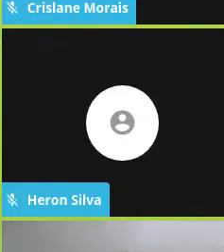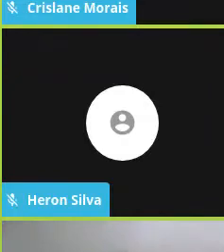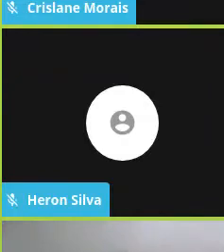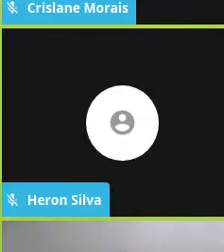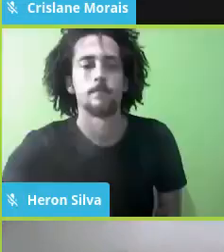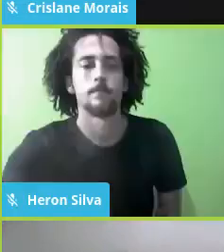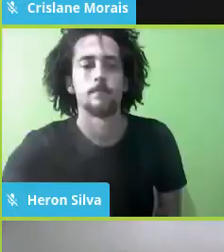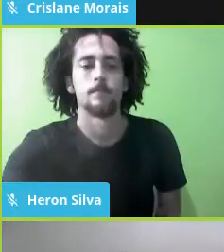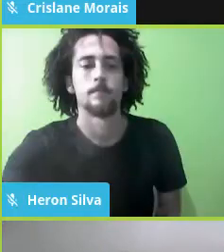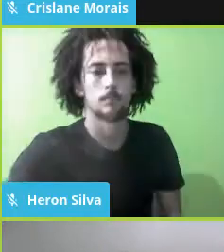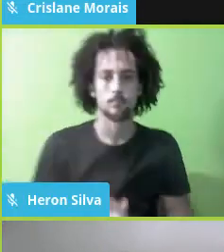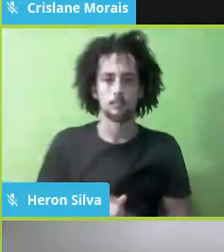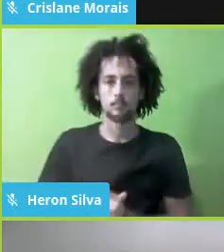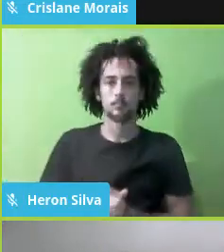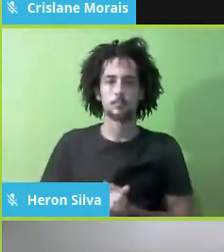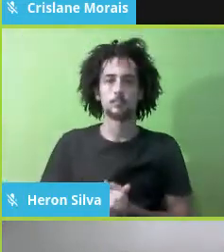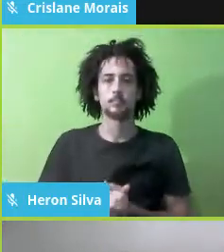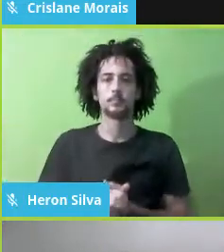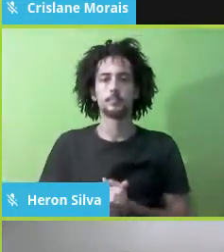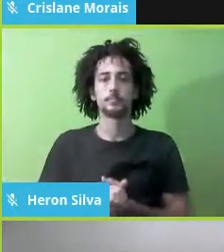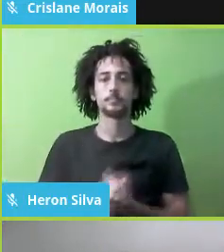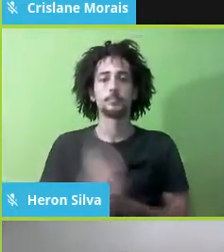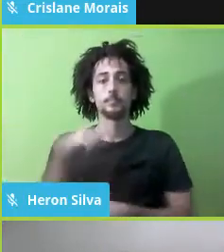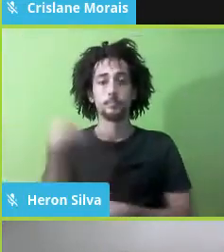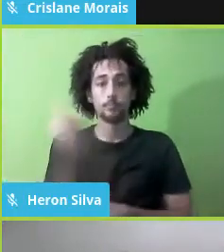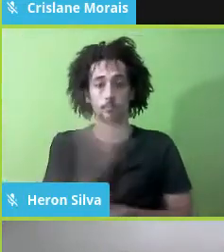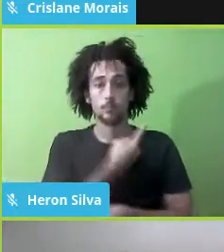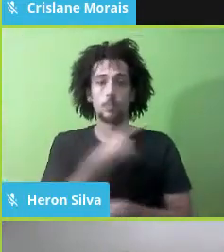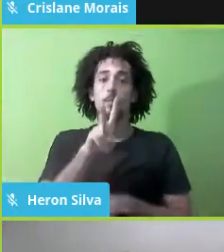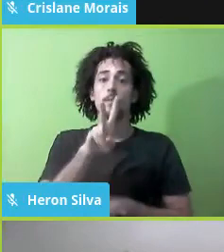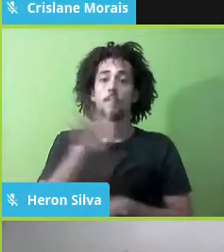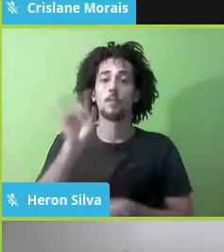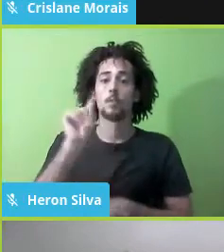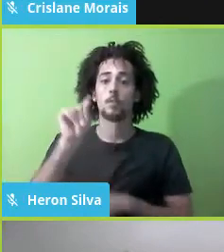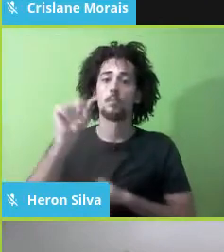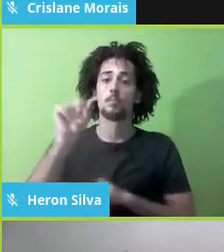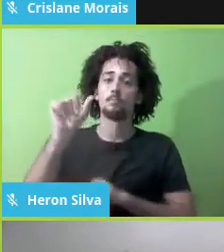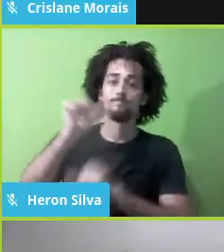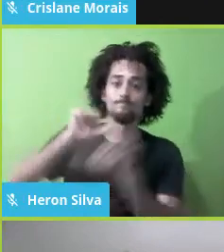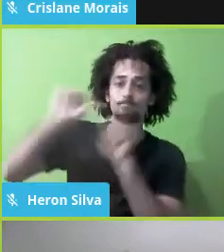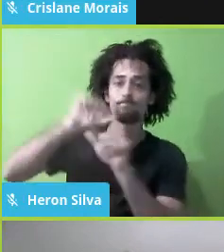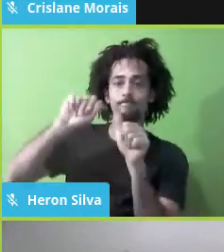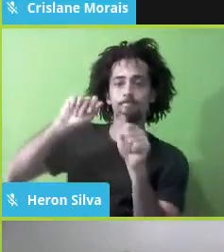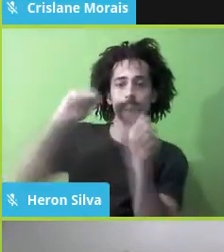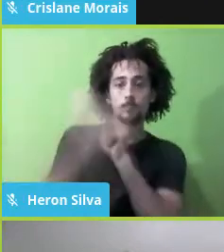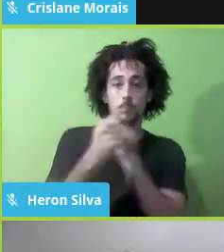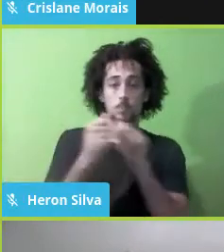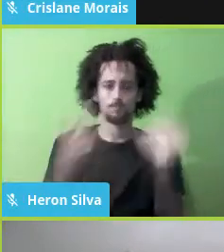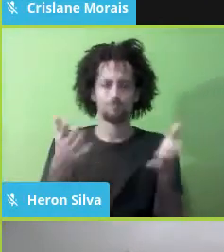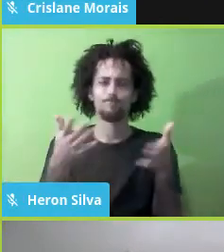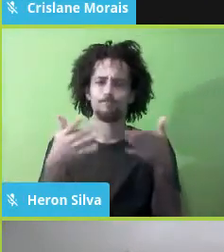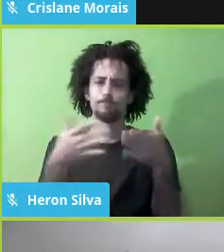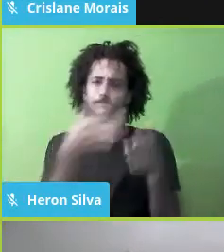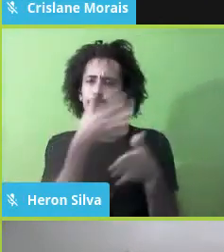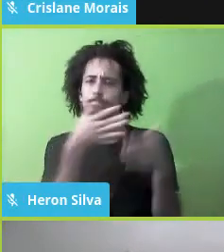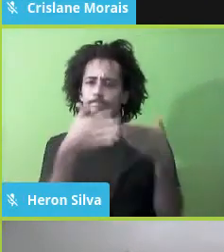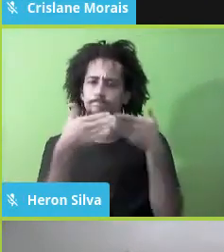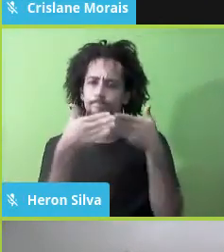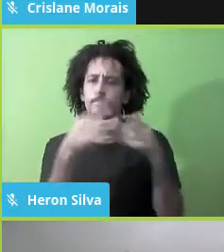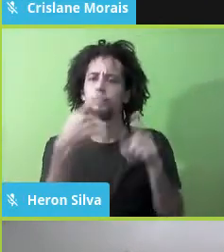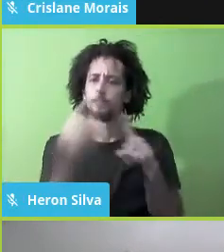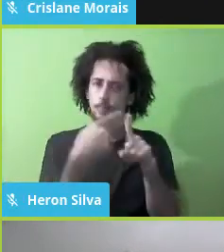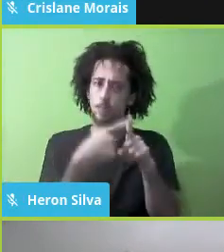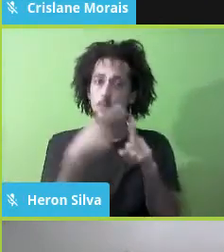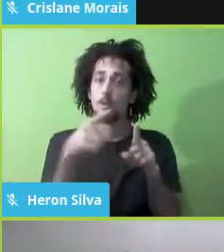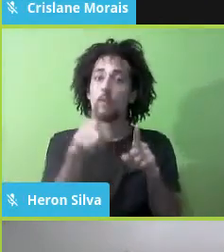condições adversas. Mas, como eu insisto para vocês, por favor, acabado esse período, as lutas têm que voltar para a rua.